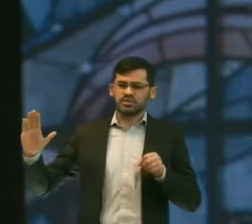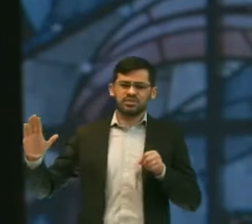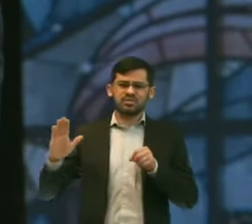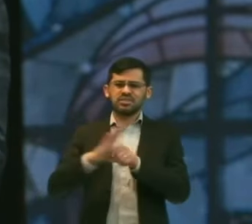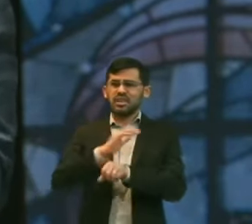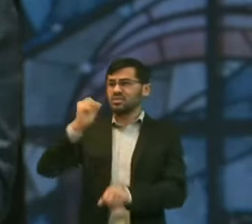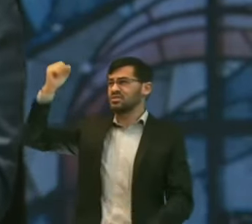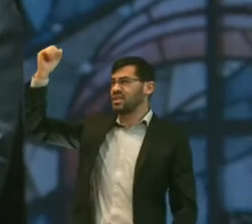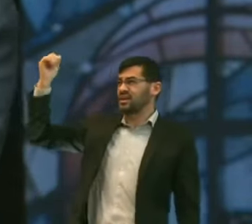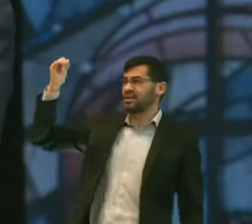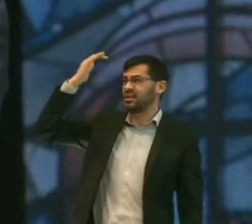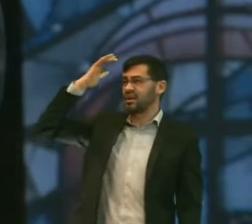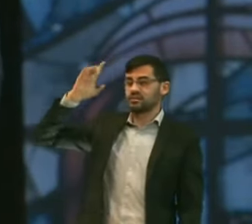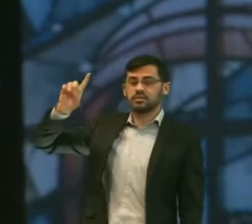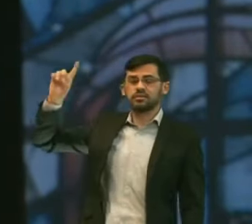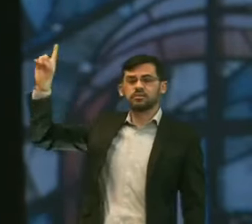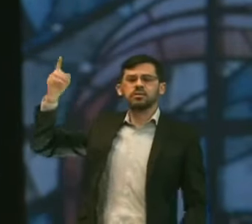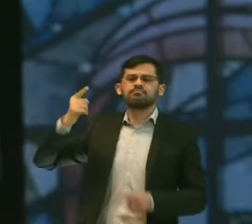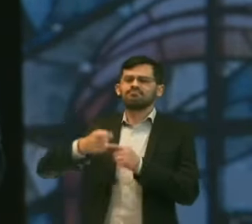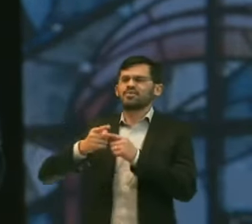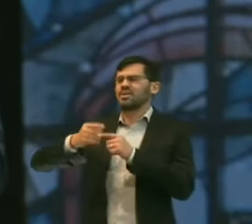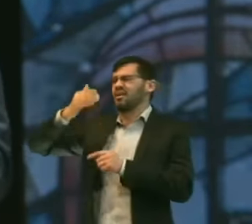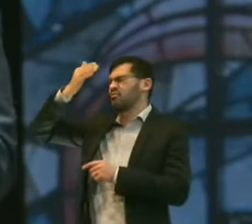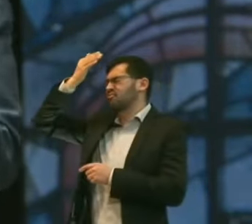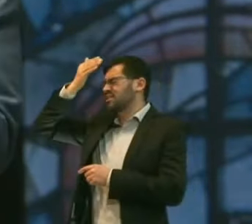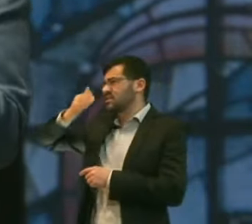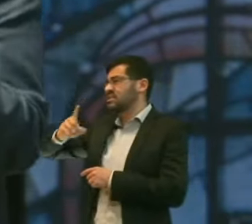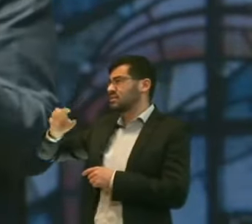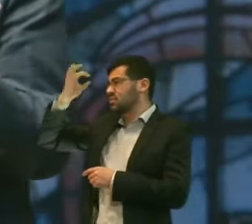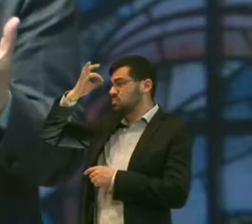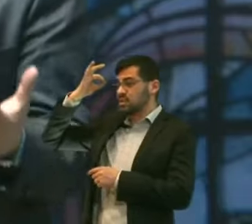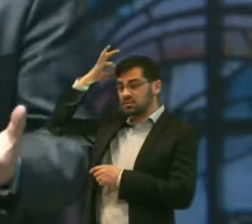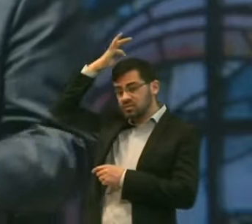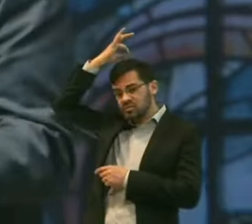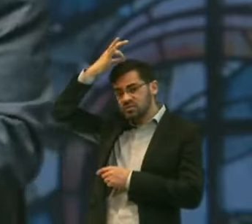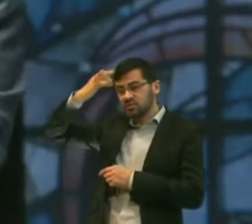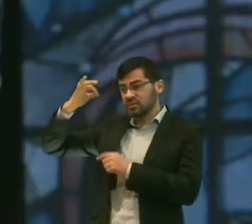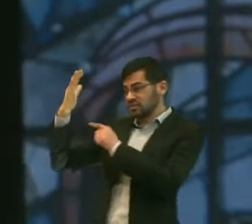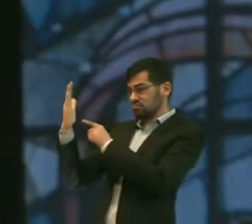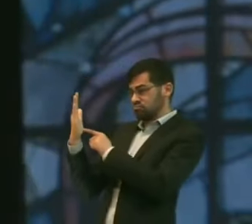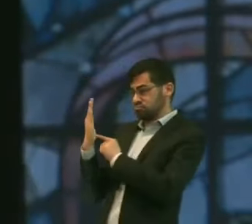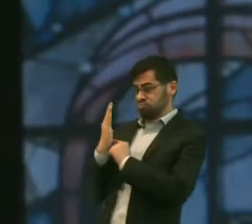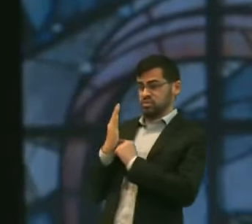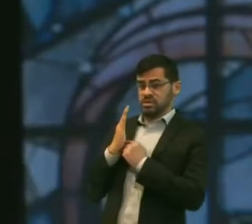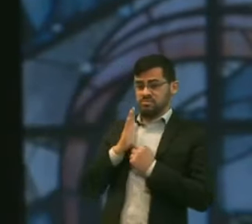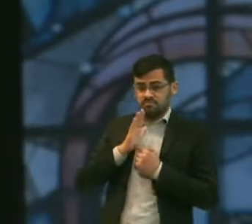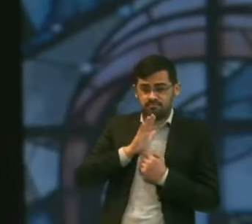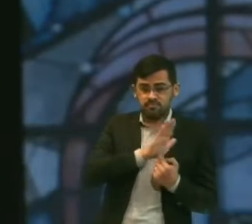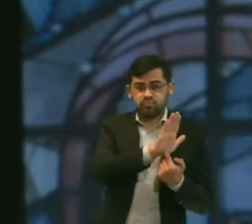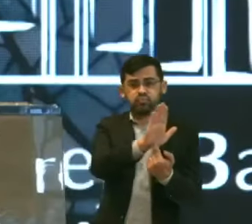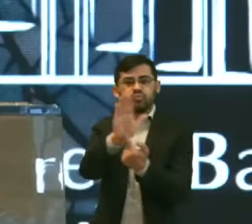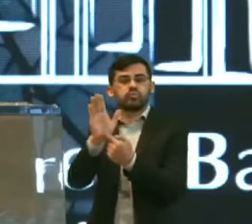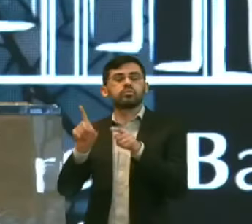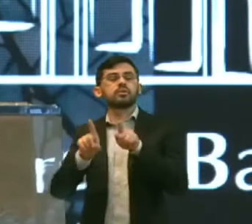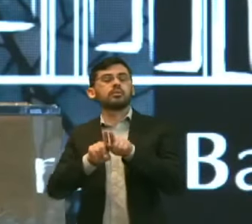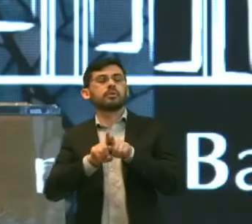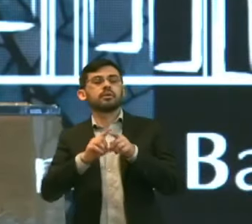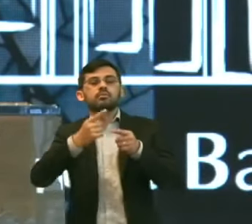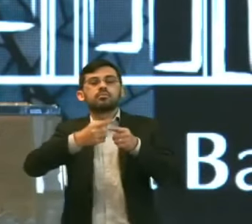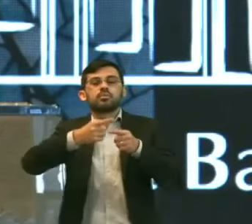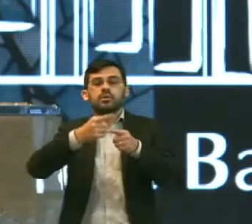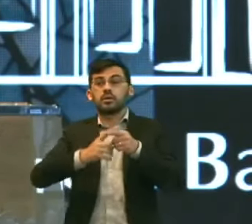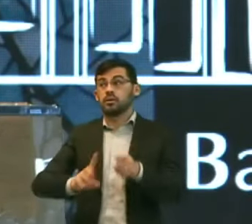Pois o fruto Da presença Do Espírito Santo Vai se revelar Nas nossas vidas Porque